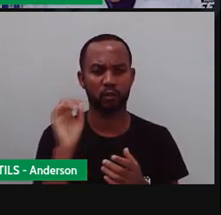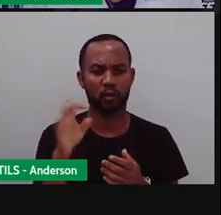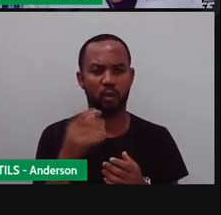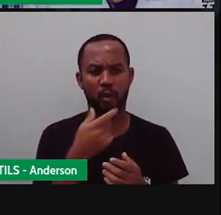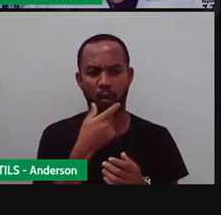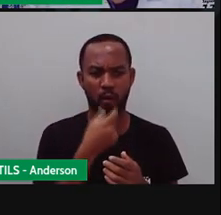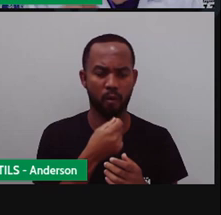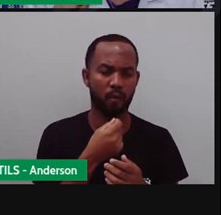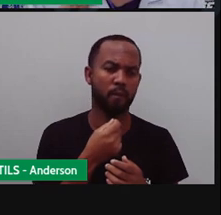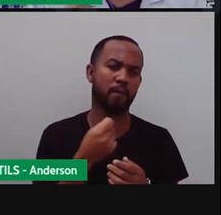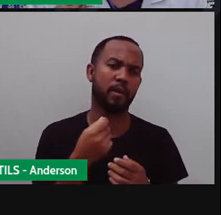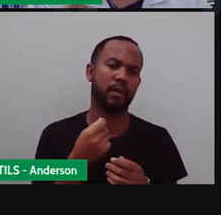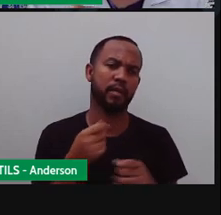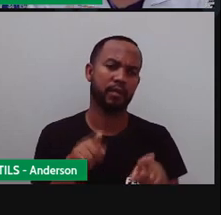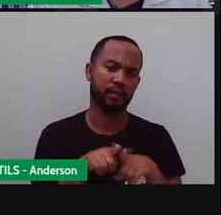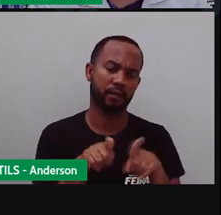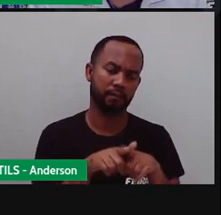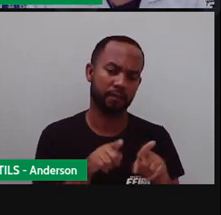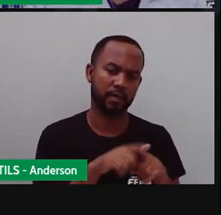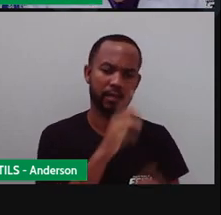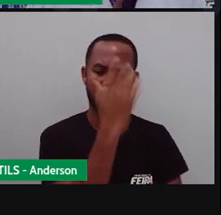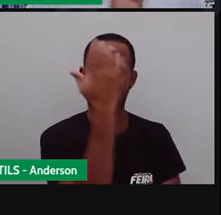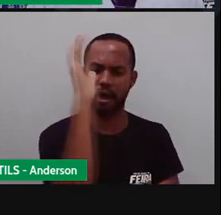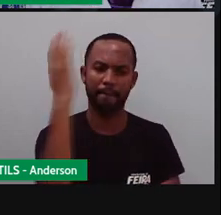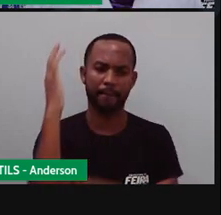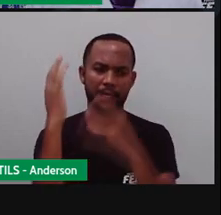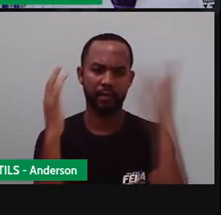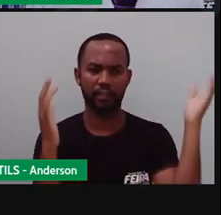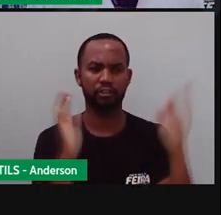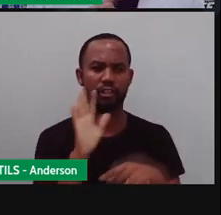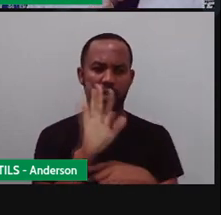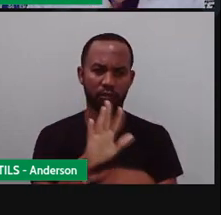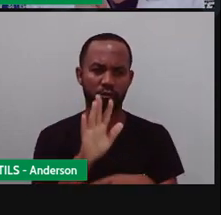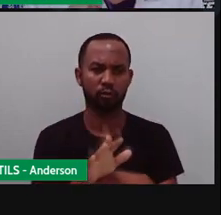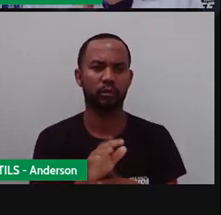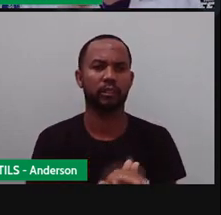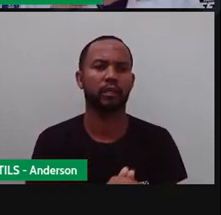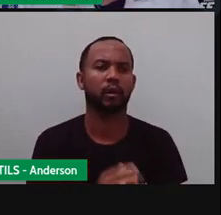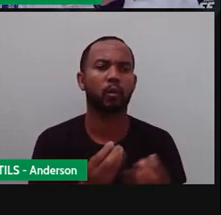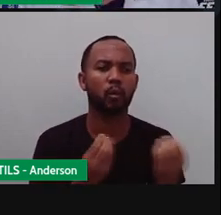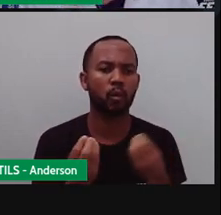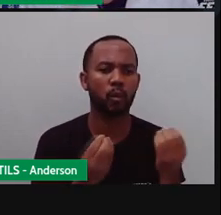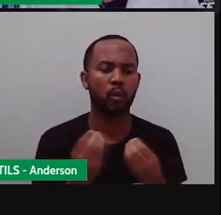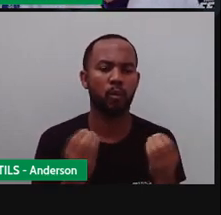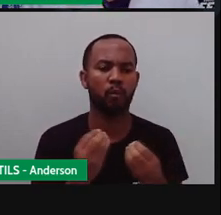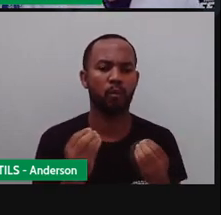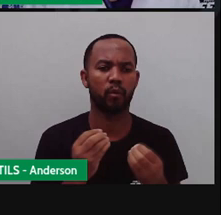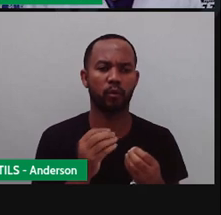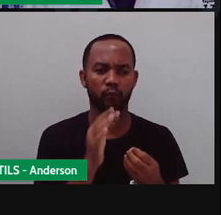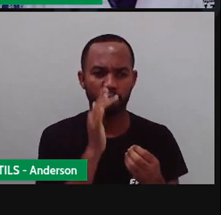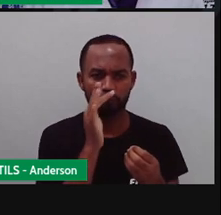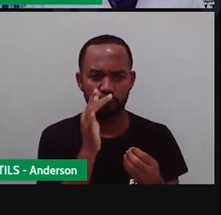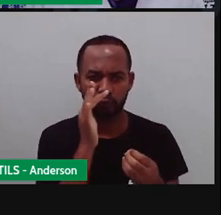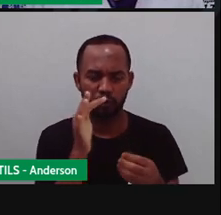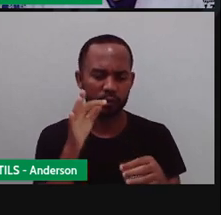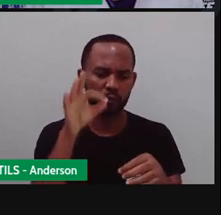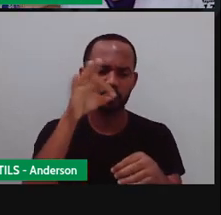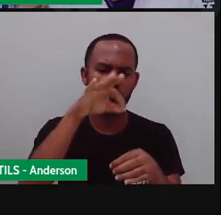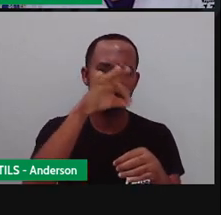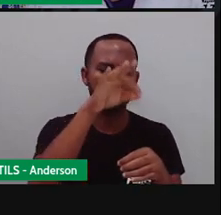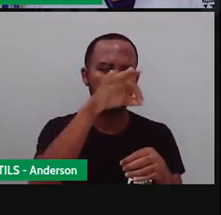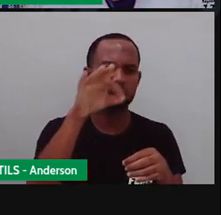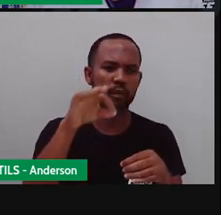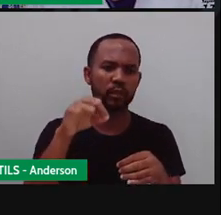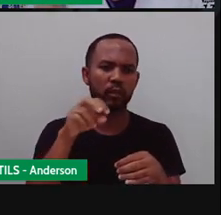humanos, mas também para quem? Para o meio ambiente. Por quê, Pró? Porque eles polinizam as flores e servem de